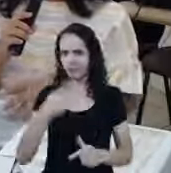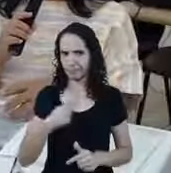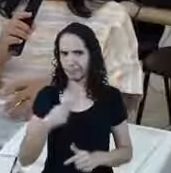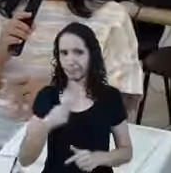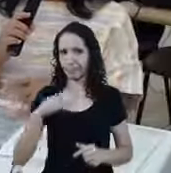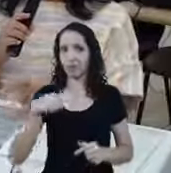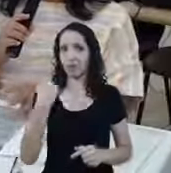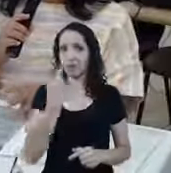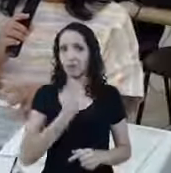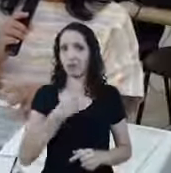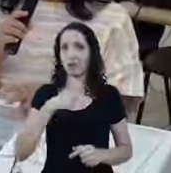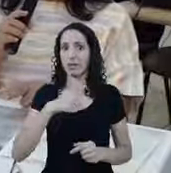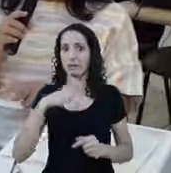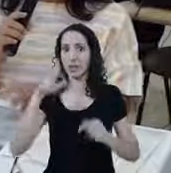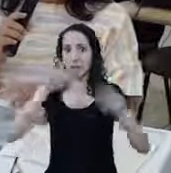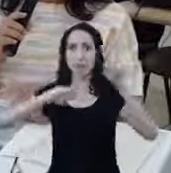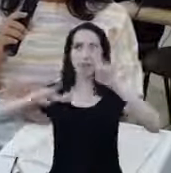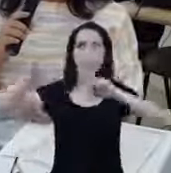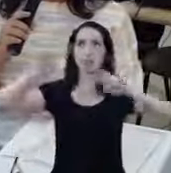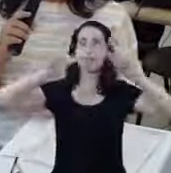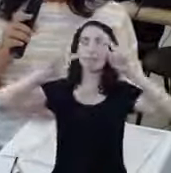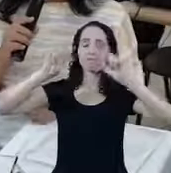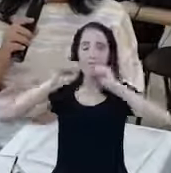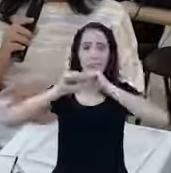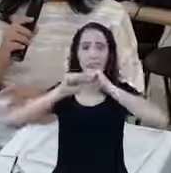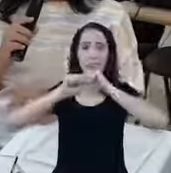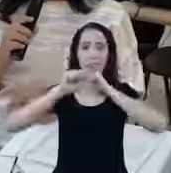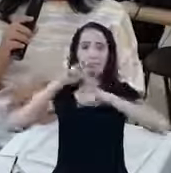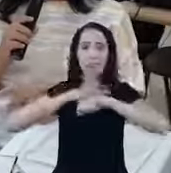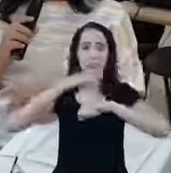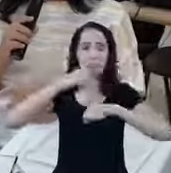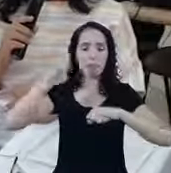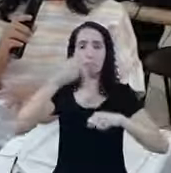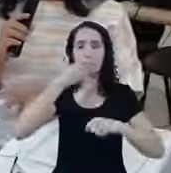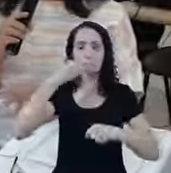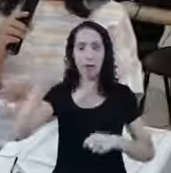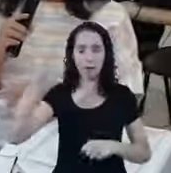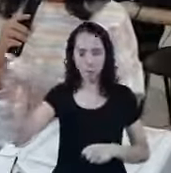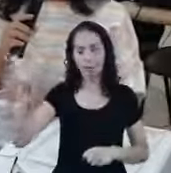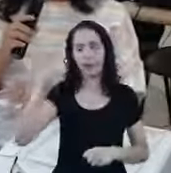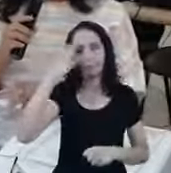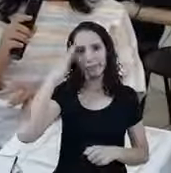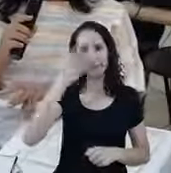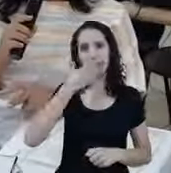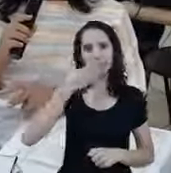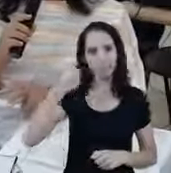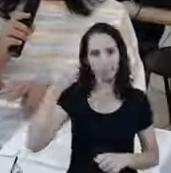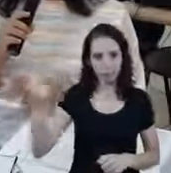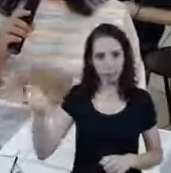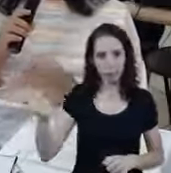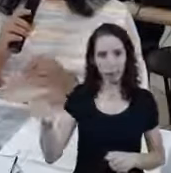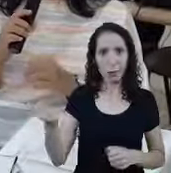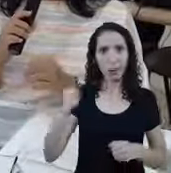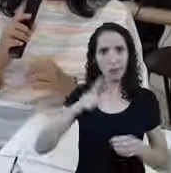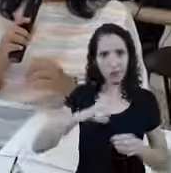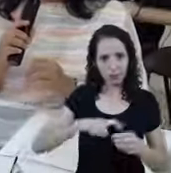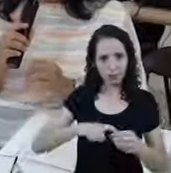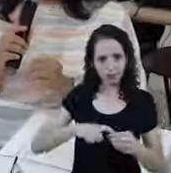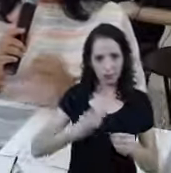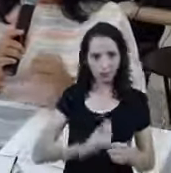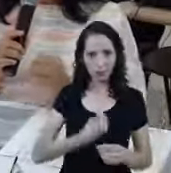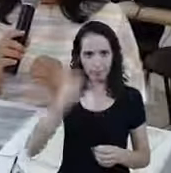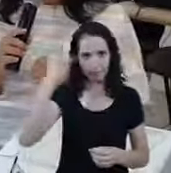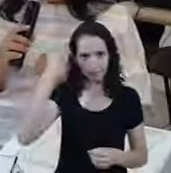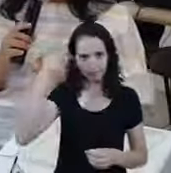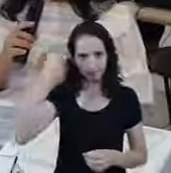nós teremos Uma nova visão Um novo entendimento Uma nova forma De trabalho E retomaremos Assim Nós Eu